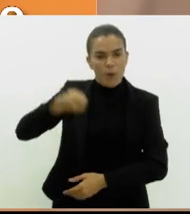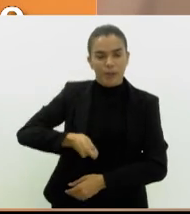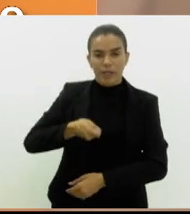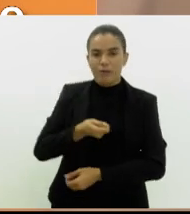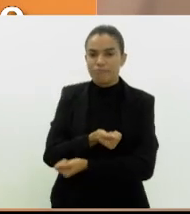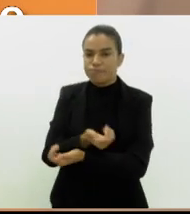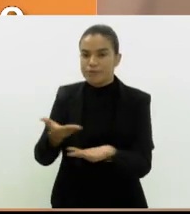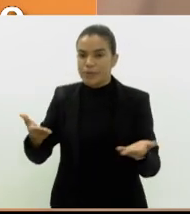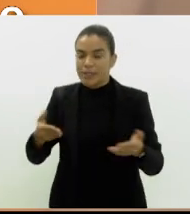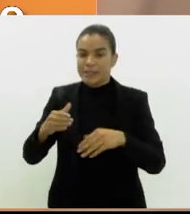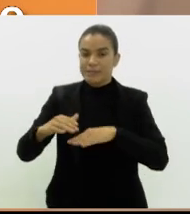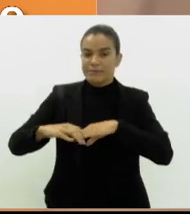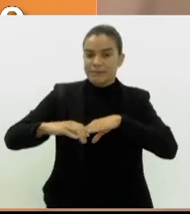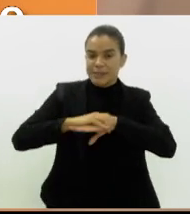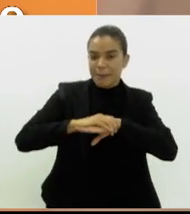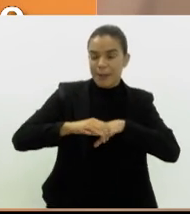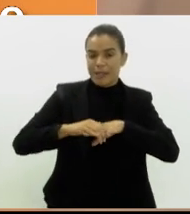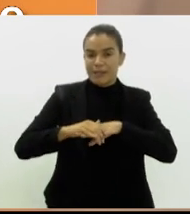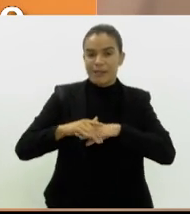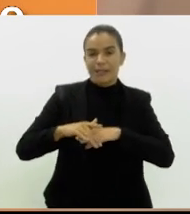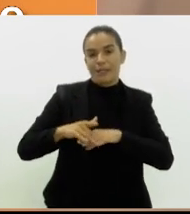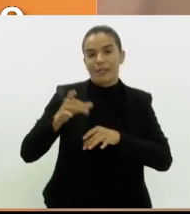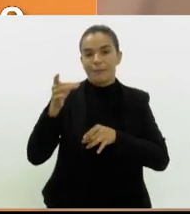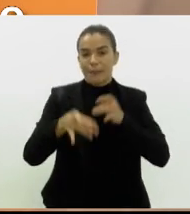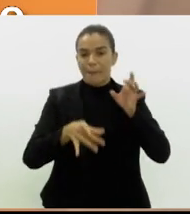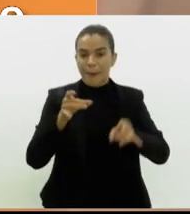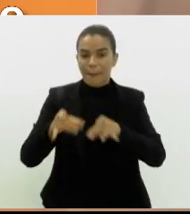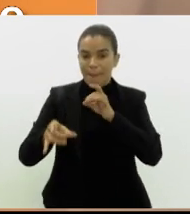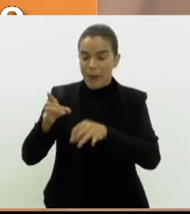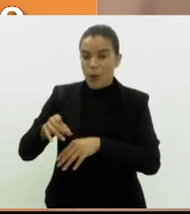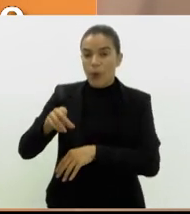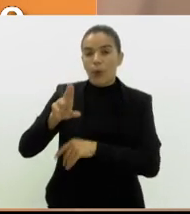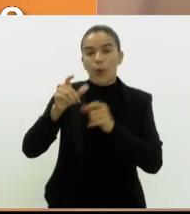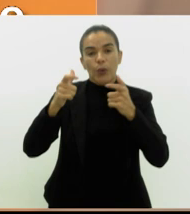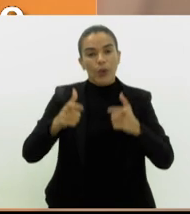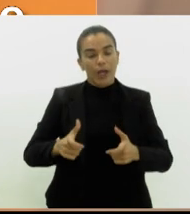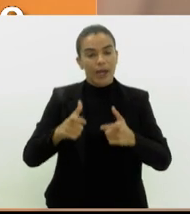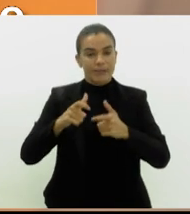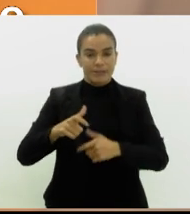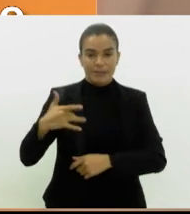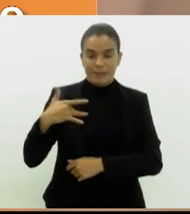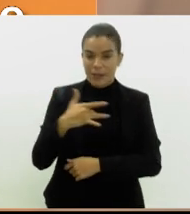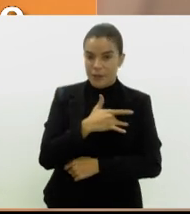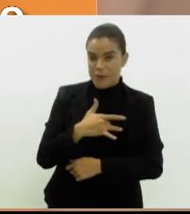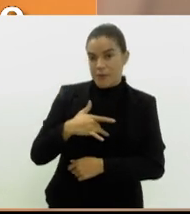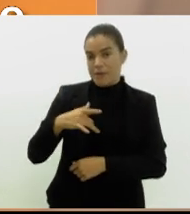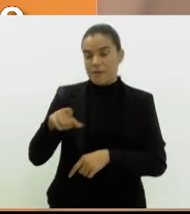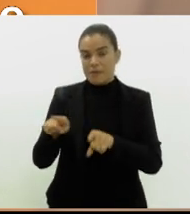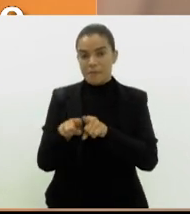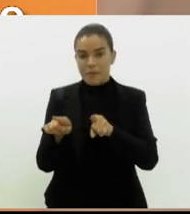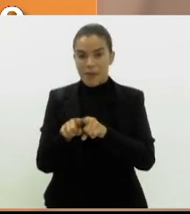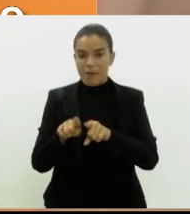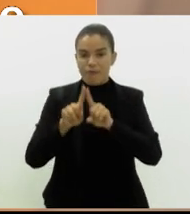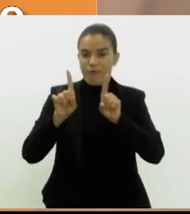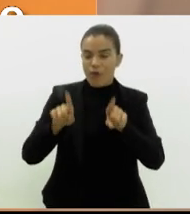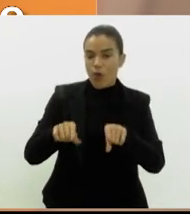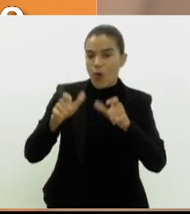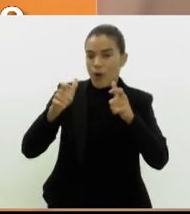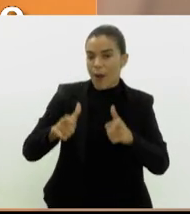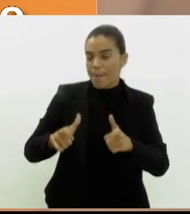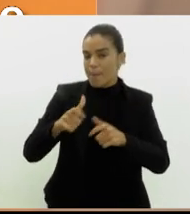sapatilhas descartáveis em unidades de saúde, empresas públicas e particulares, órgãos públicos,